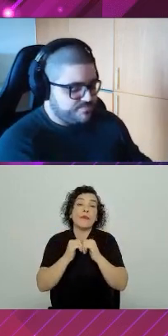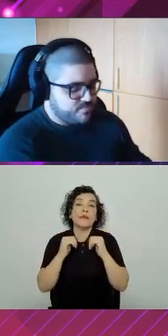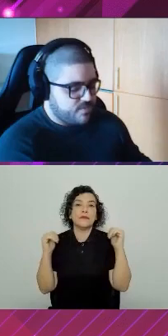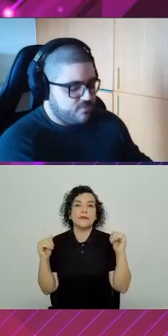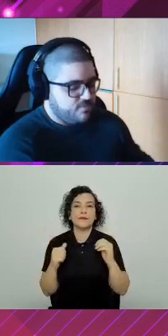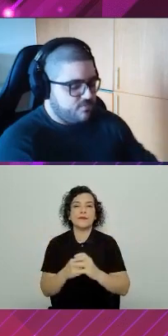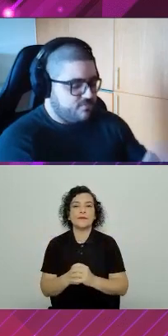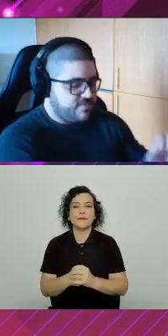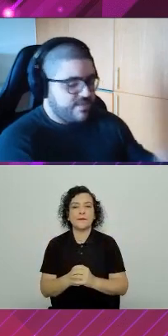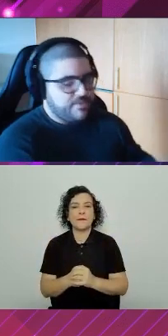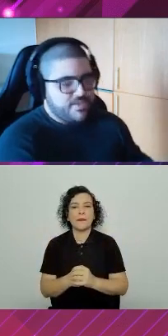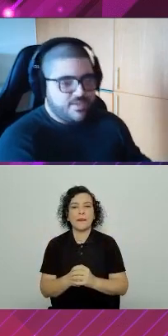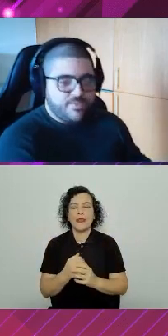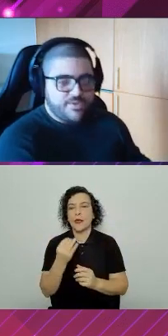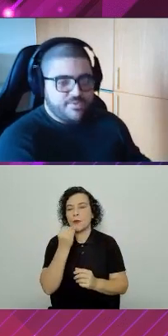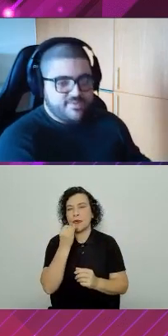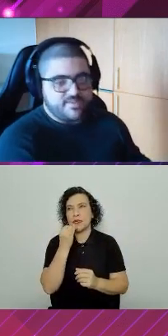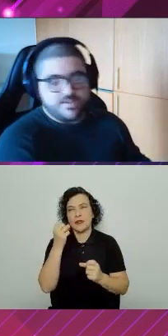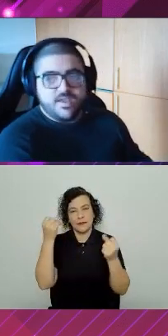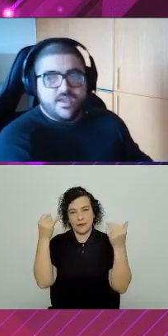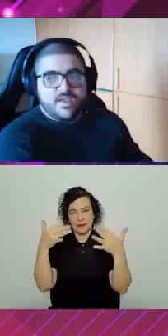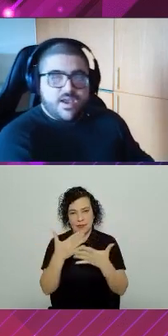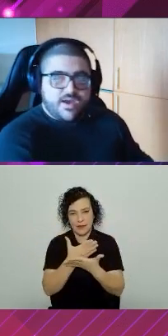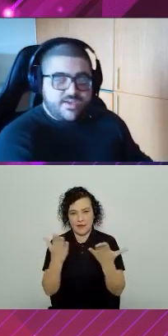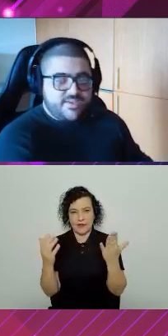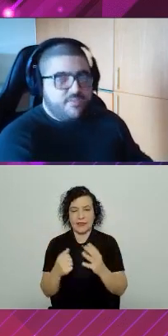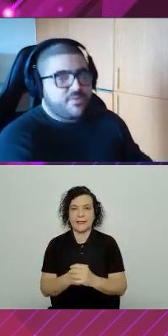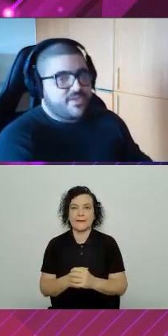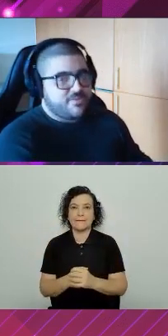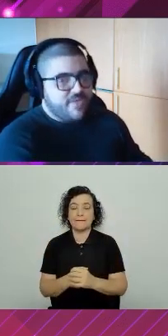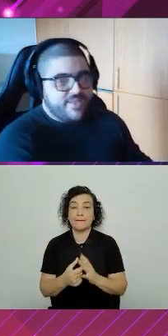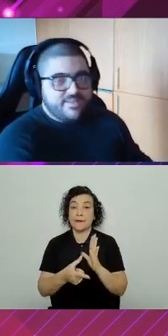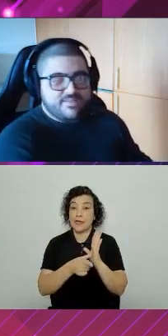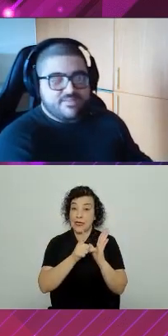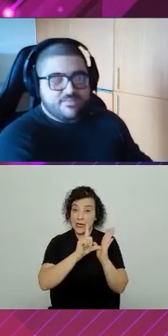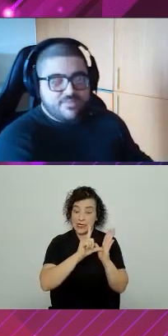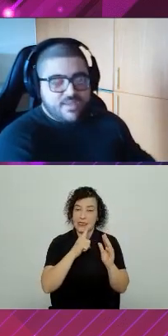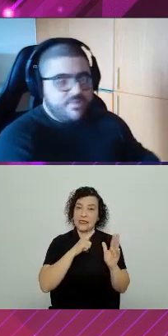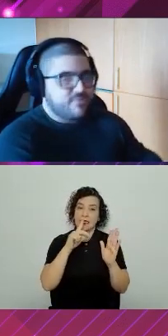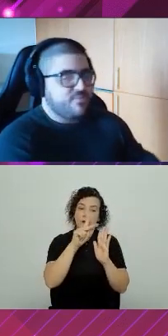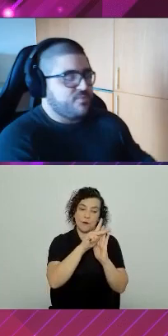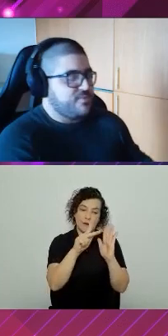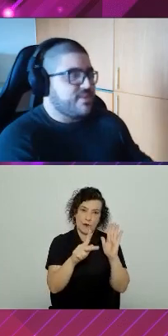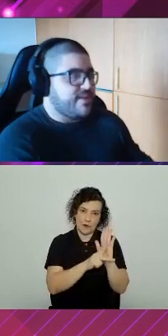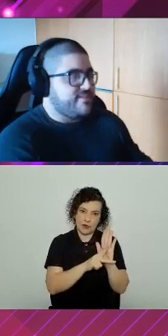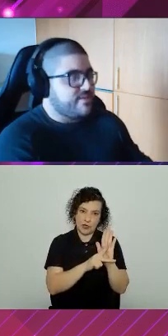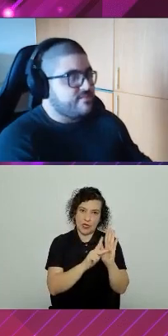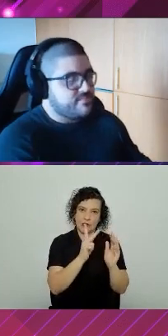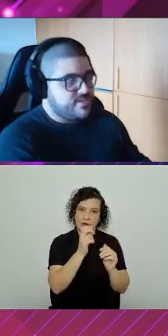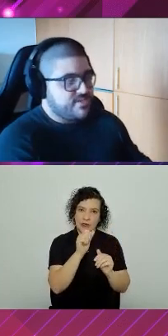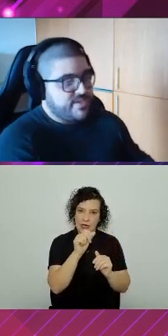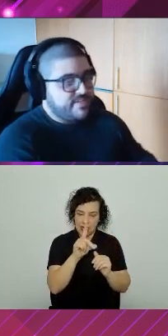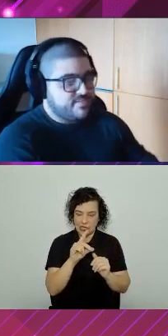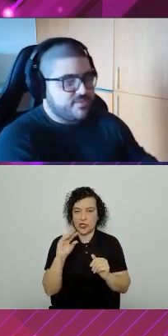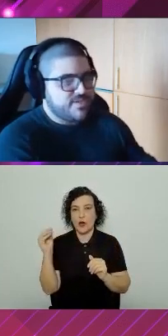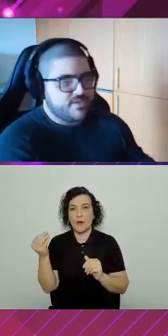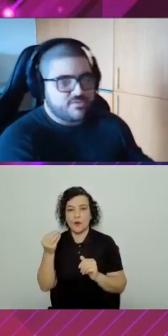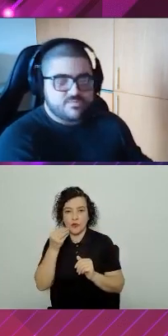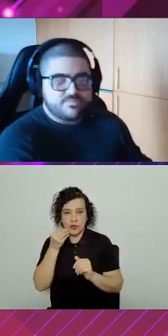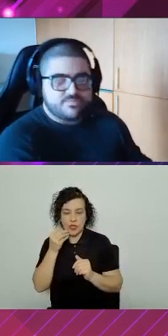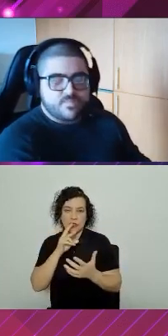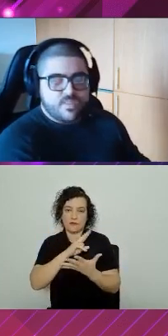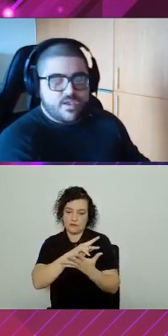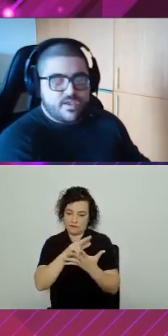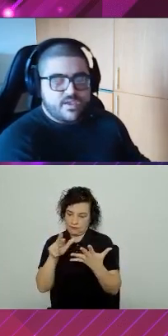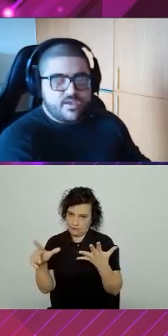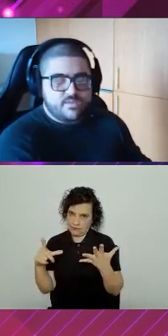cenário aqui que pode acontecer. A gente tem o projeto headers, o numbers e oportunidades, certo? A gente tem esses projetos.